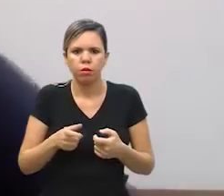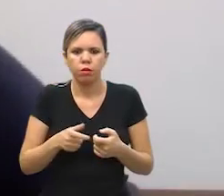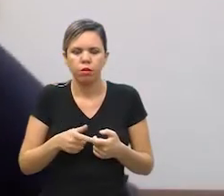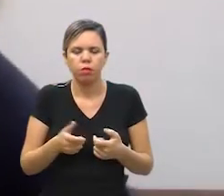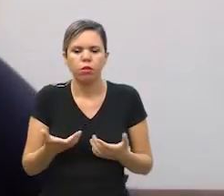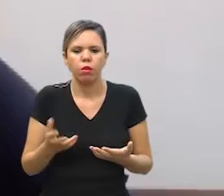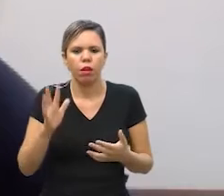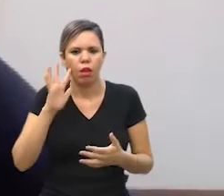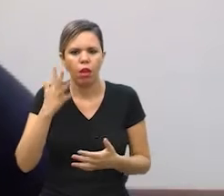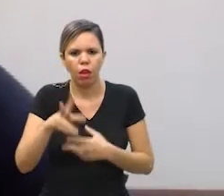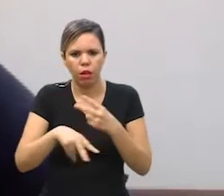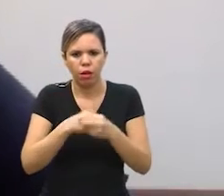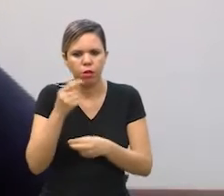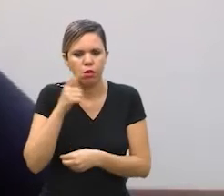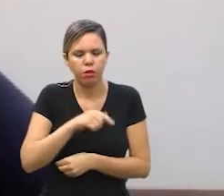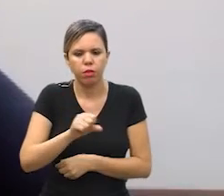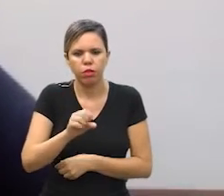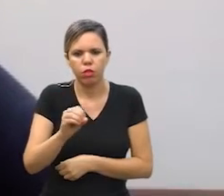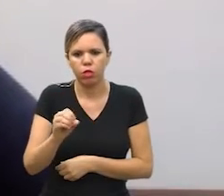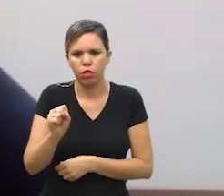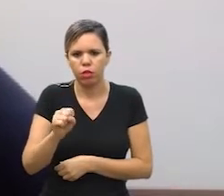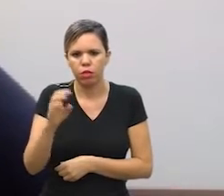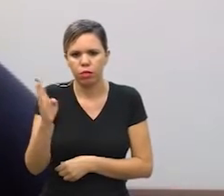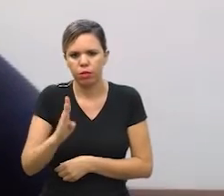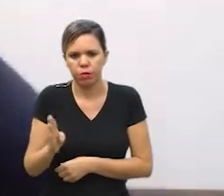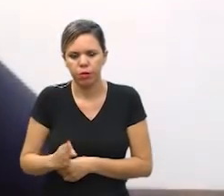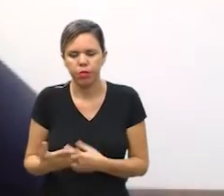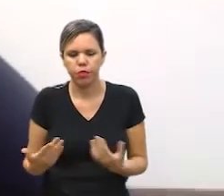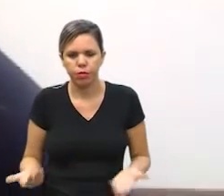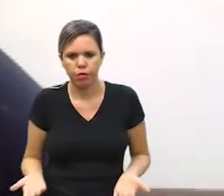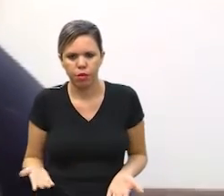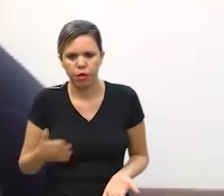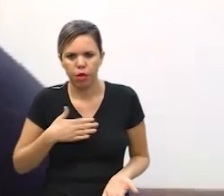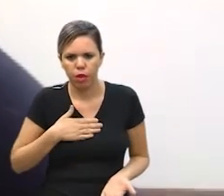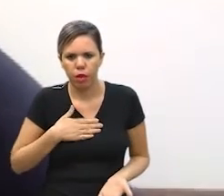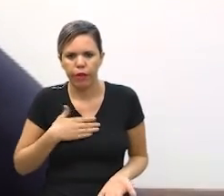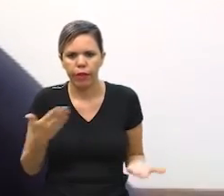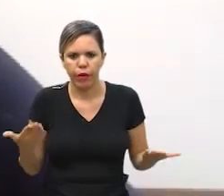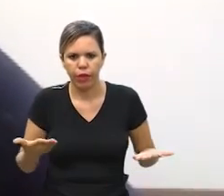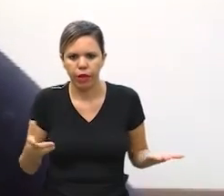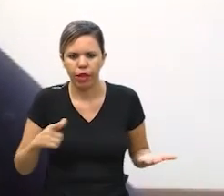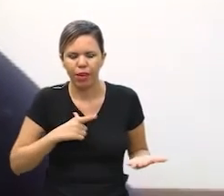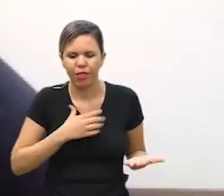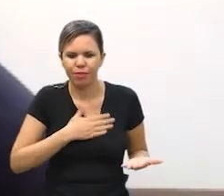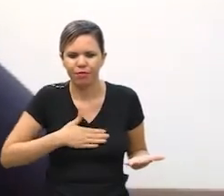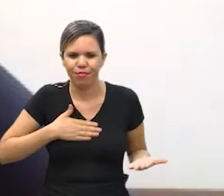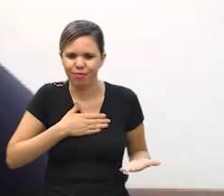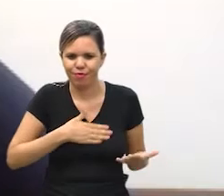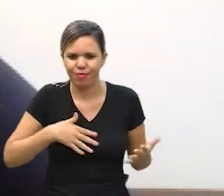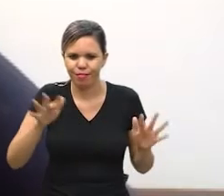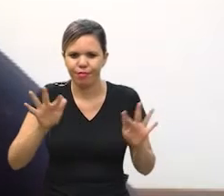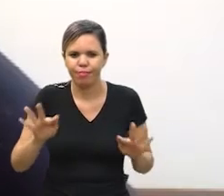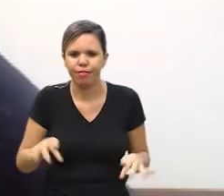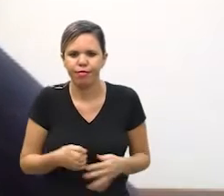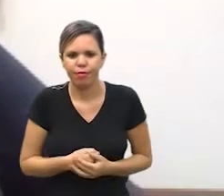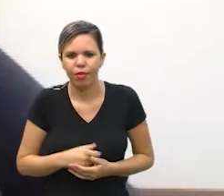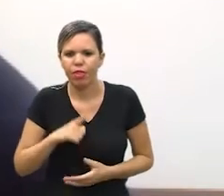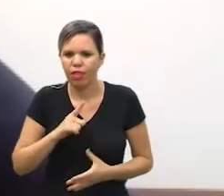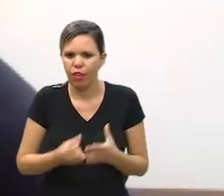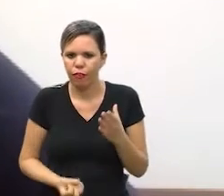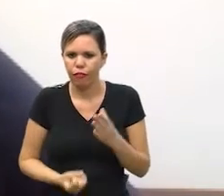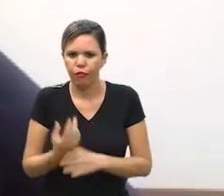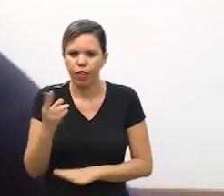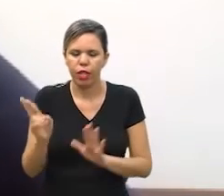e que resultou na premiação do SAS Brasil enfim a mim que hoje tenho a honra de ter